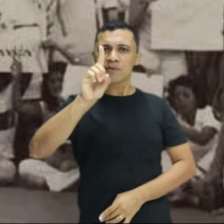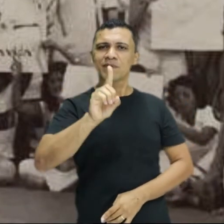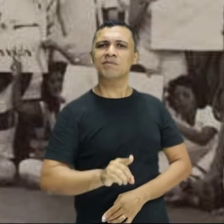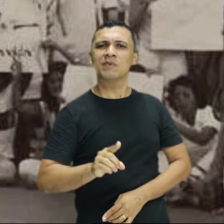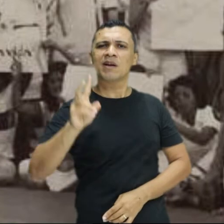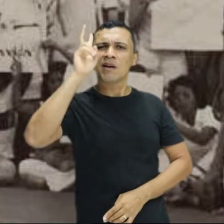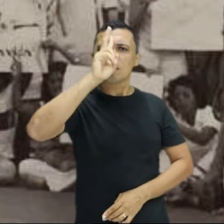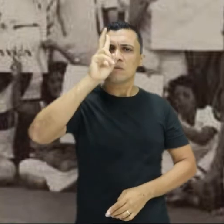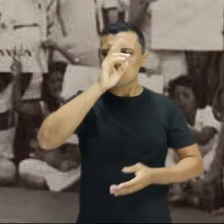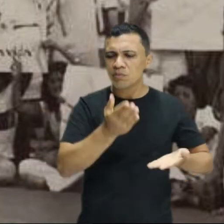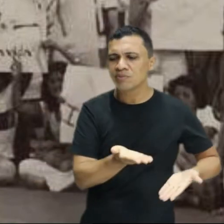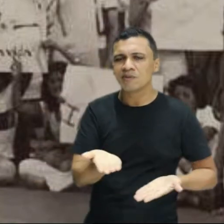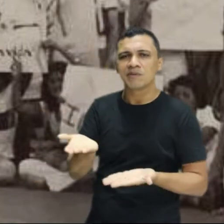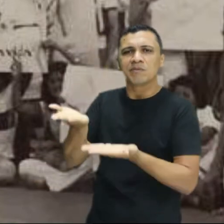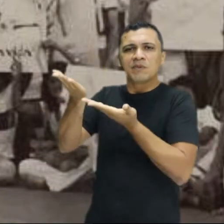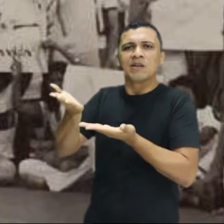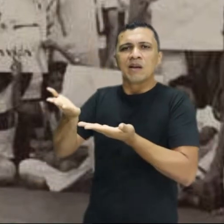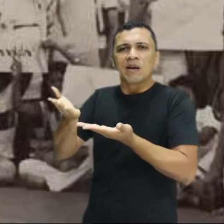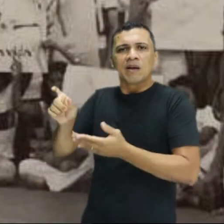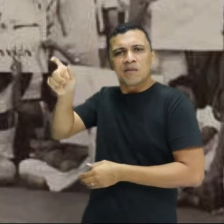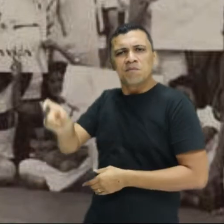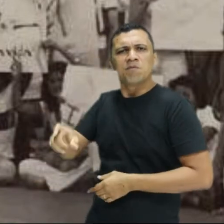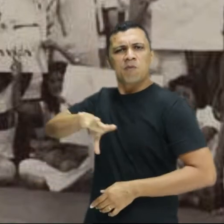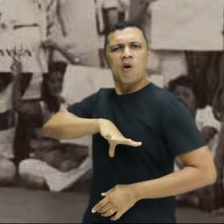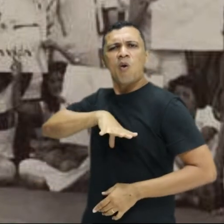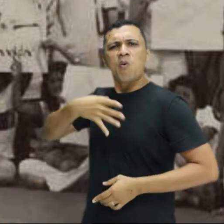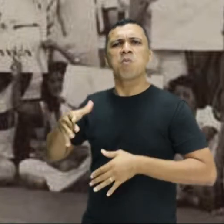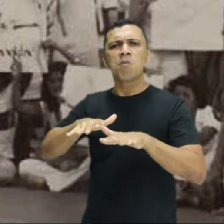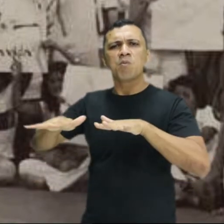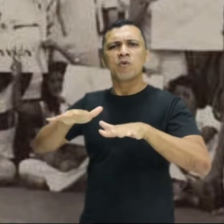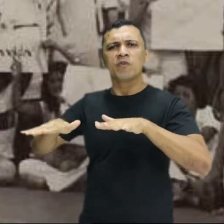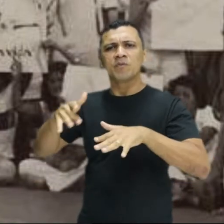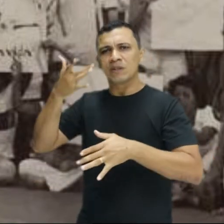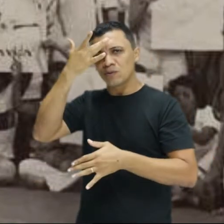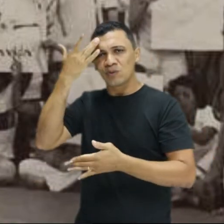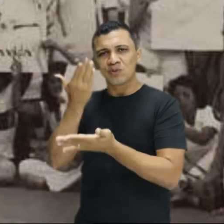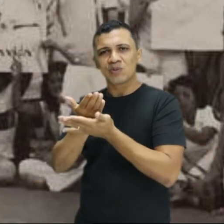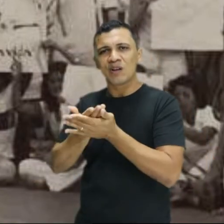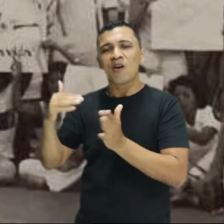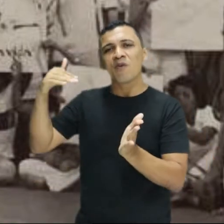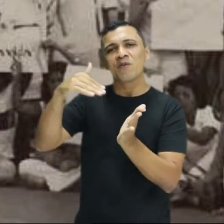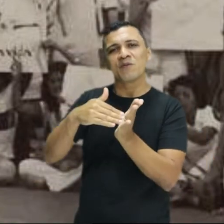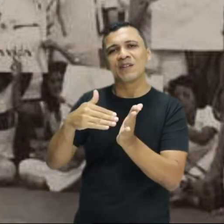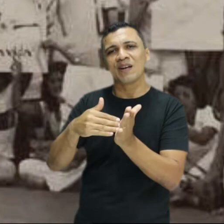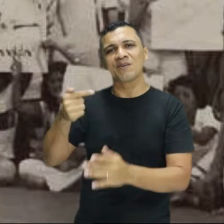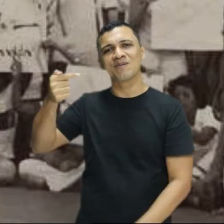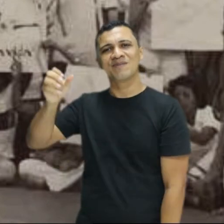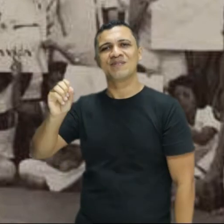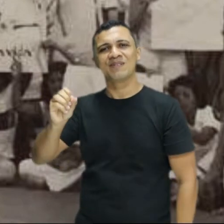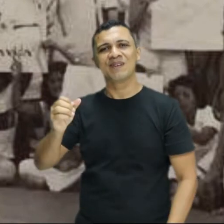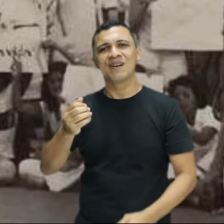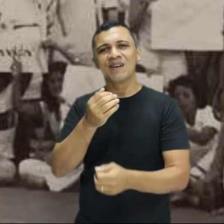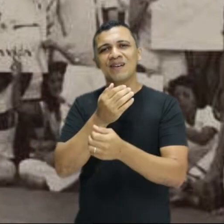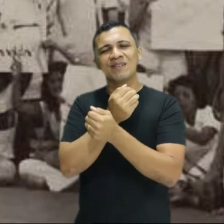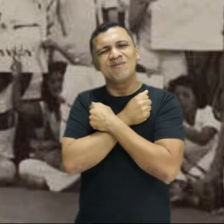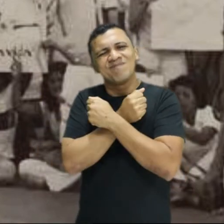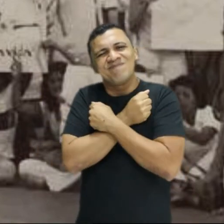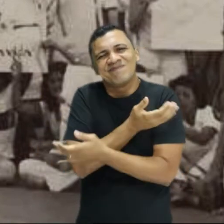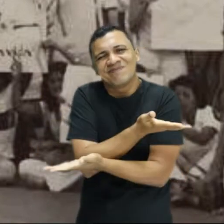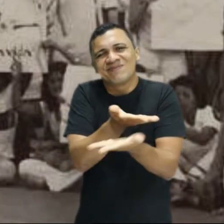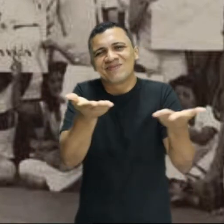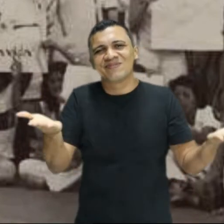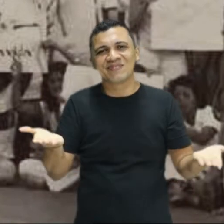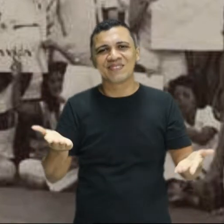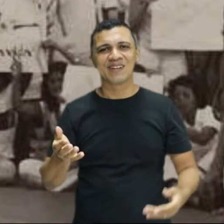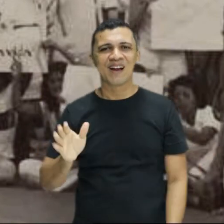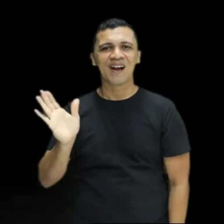a esses grandes heróis do movimento estudantil do final dos anos 70. Um abraço a todos, a gente fica por aqui e até uma próxima dica